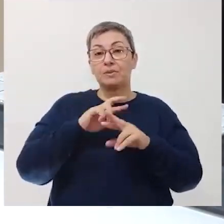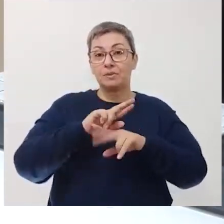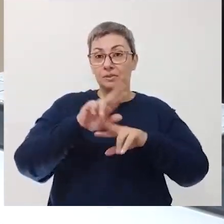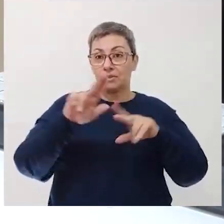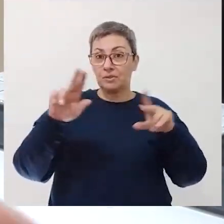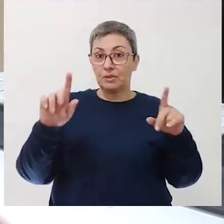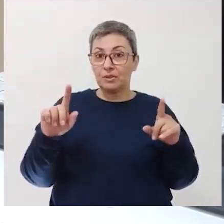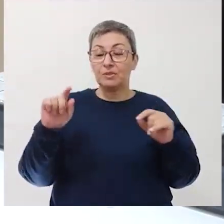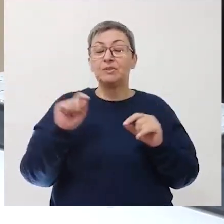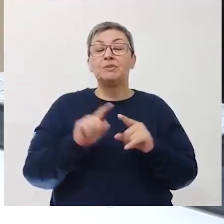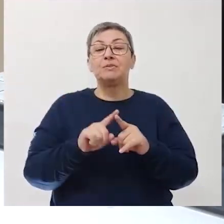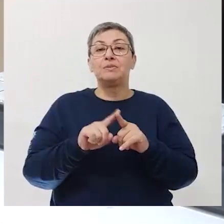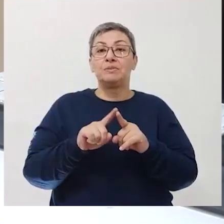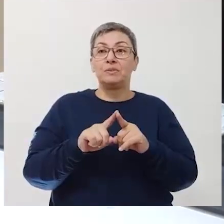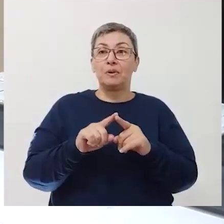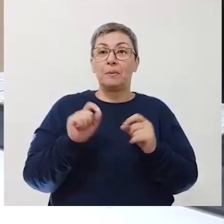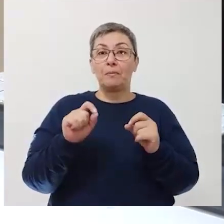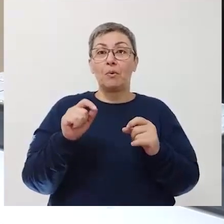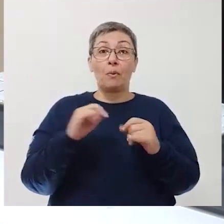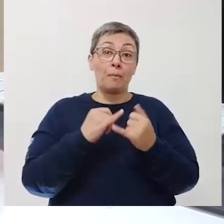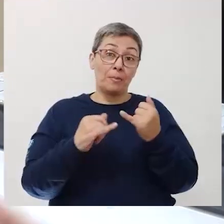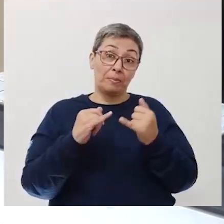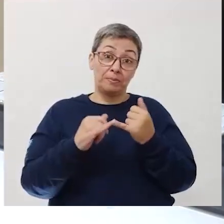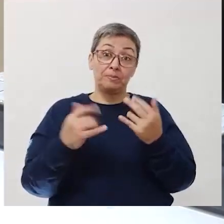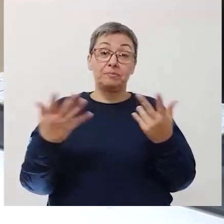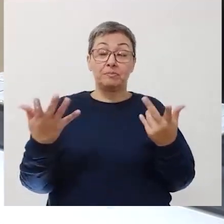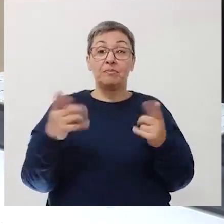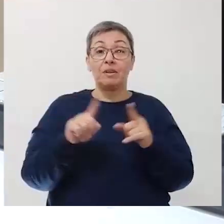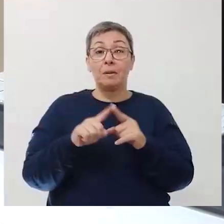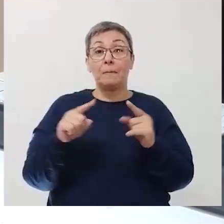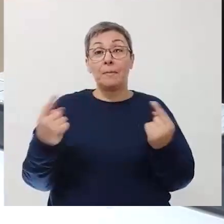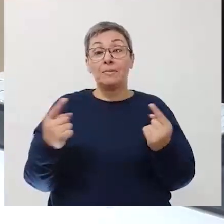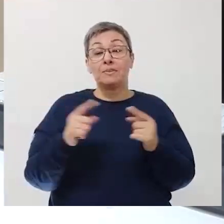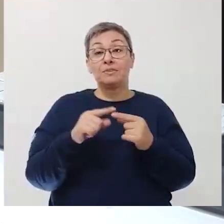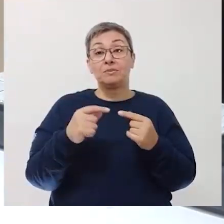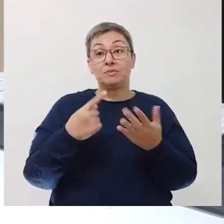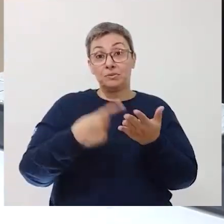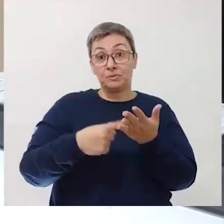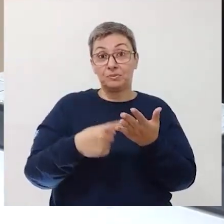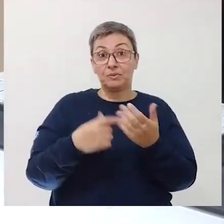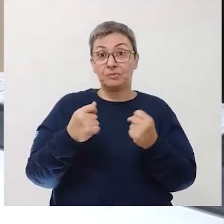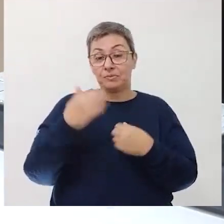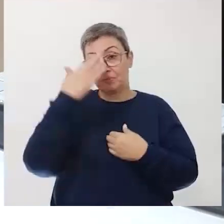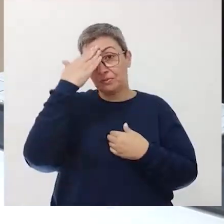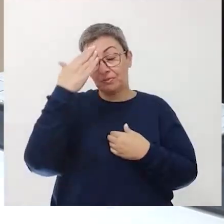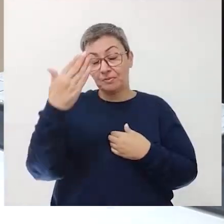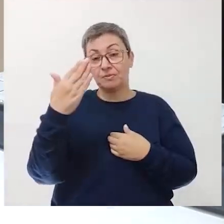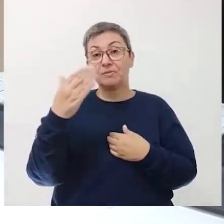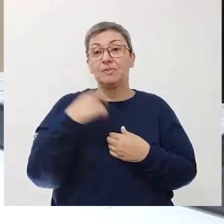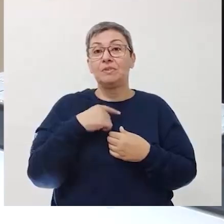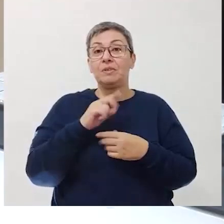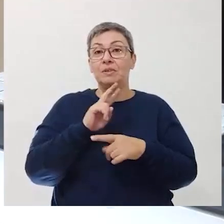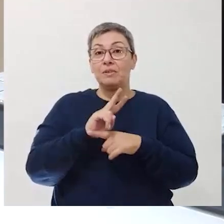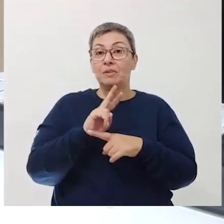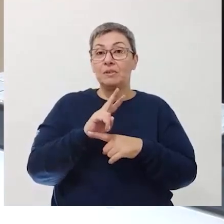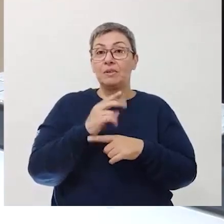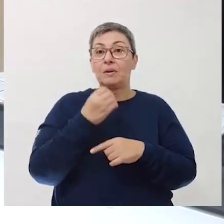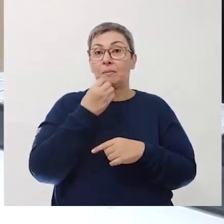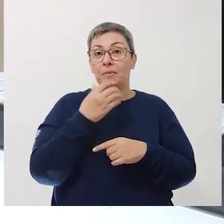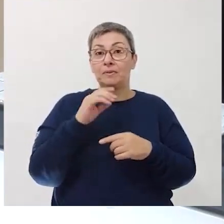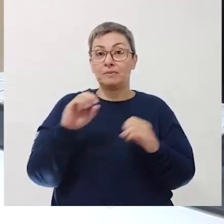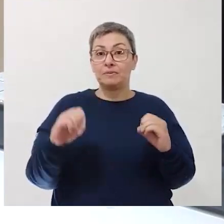opiniões divergentes, diferentes ou parecidas, mas a gente conta com você. Muito obrigado,